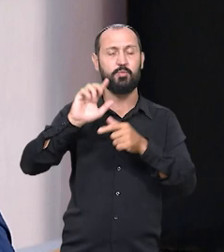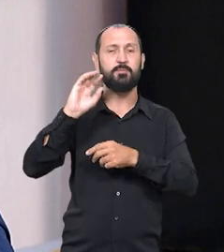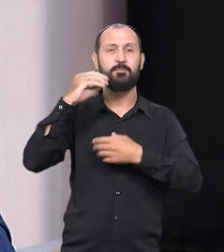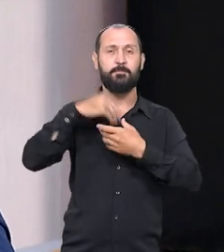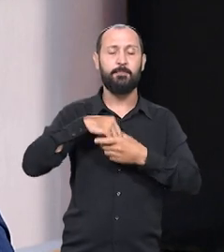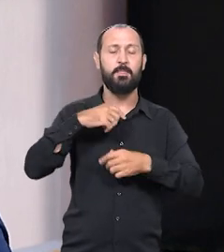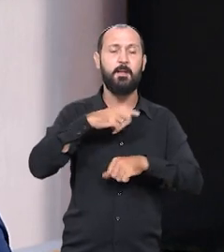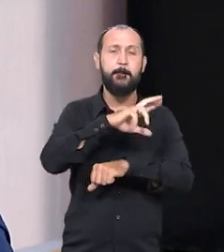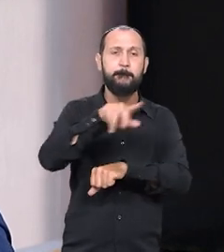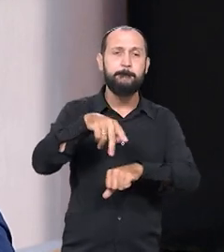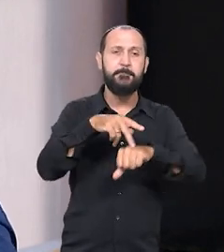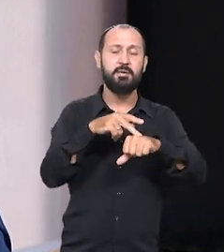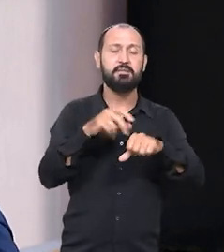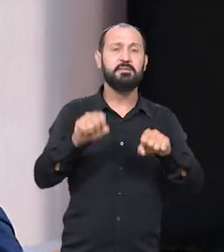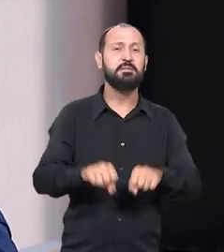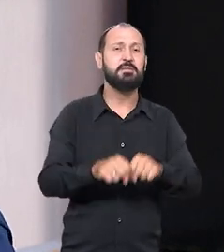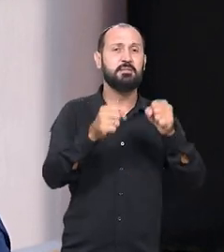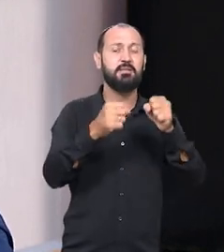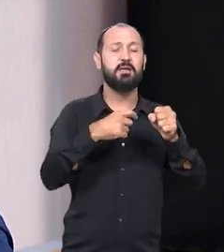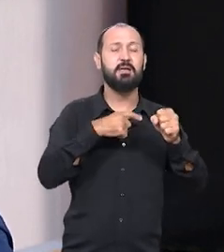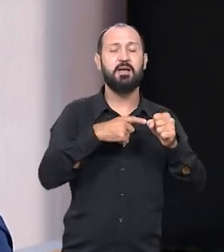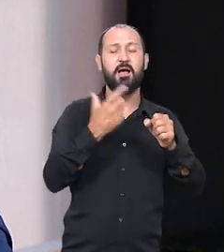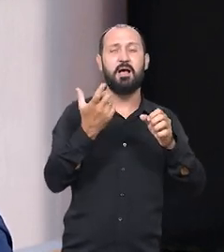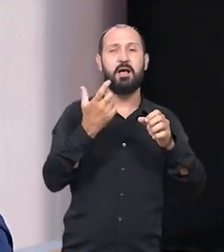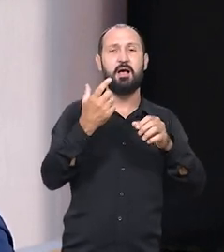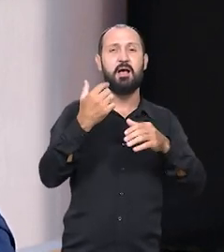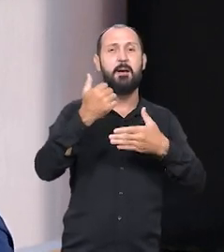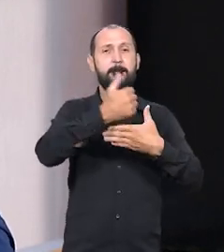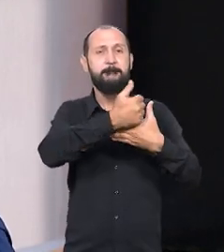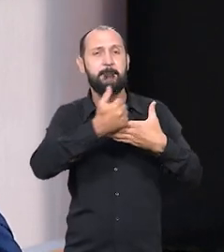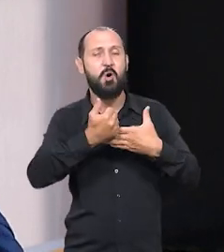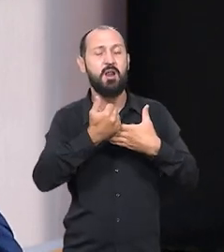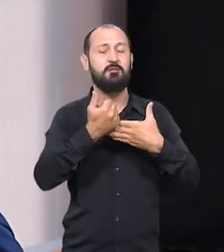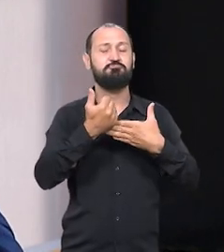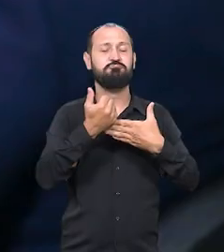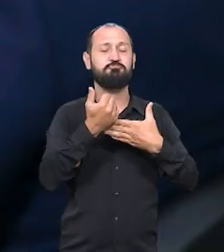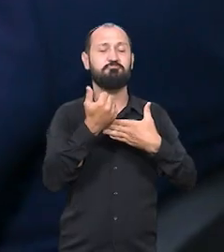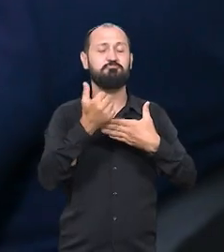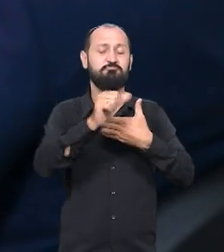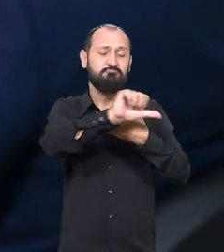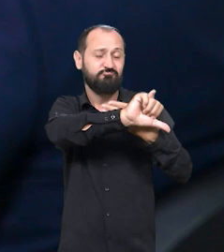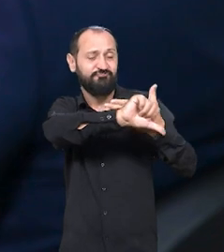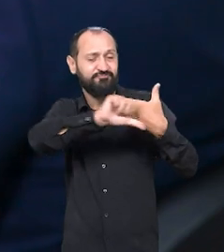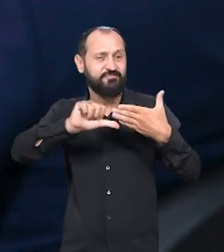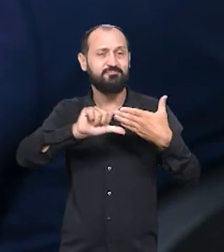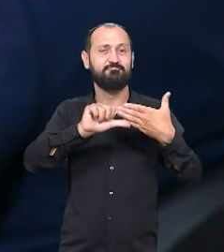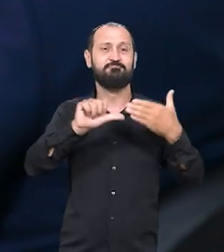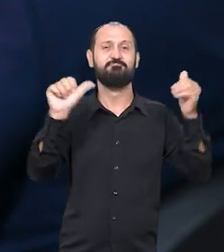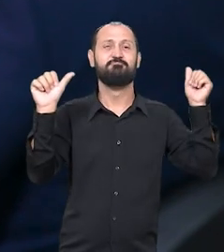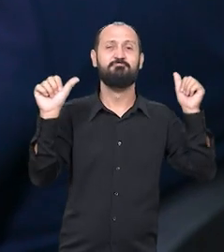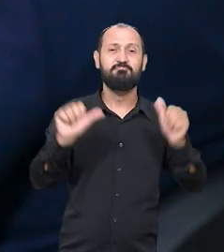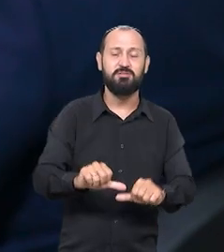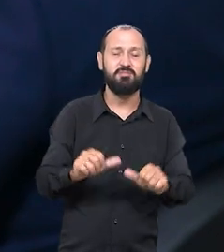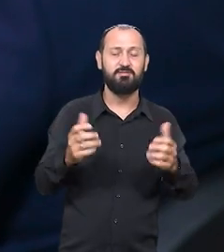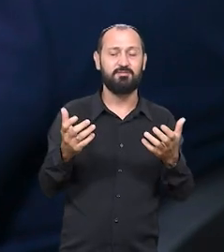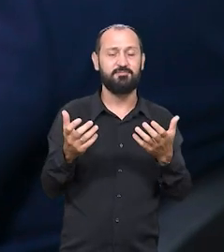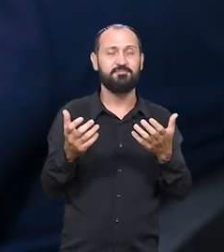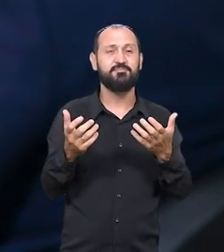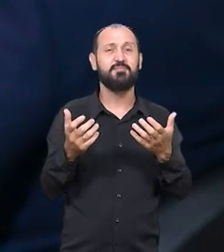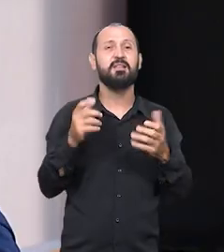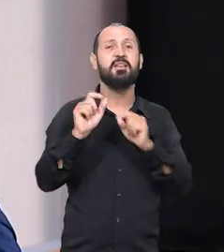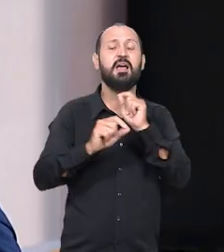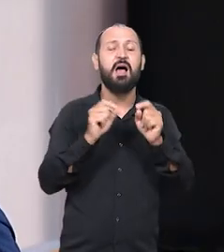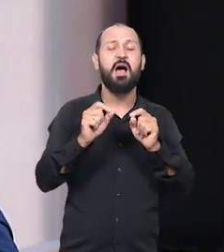Então, aí você pega um país destruído moralmente, uma sociedade completamente degradada, e essas pessoas,